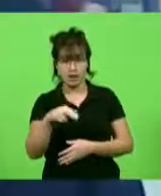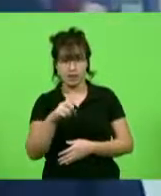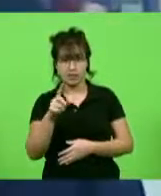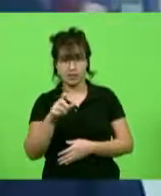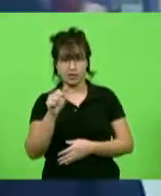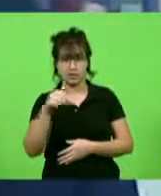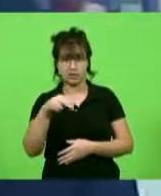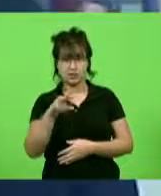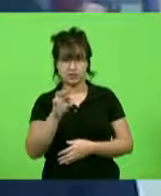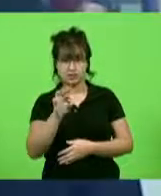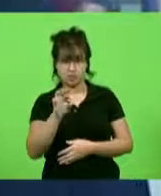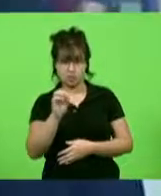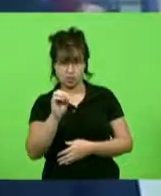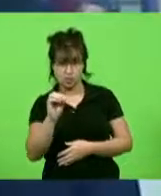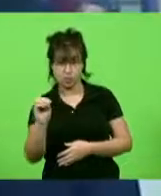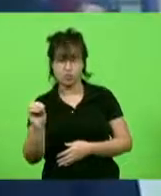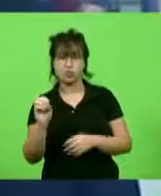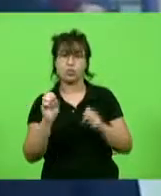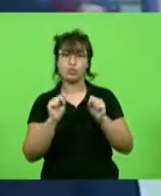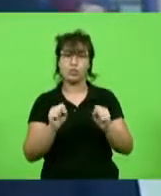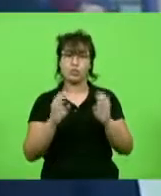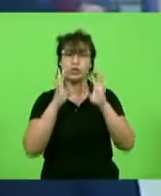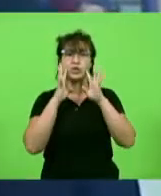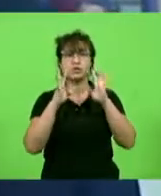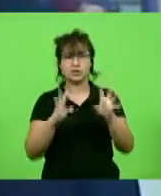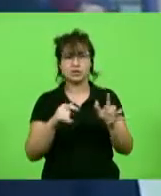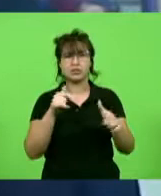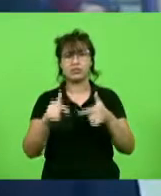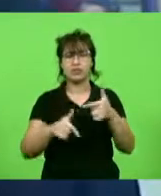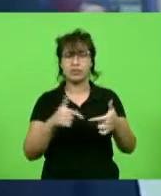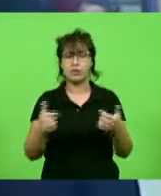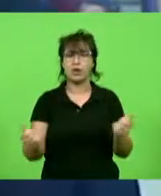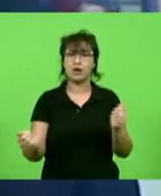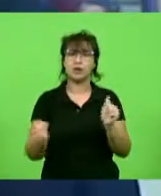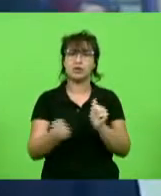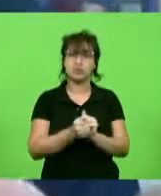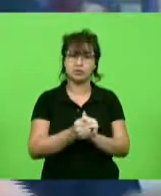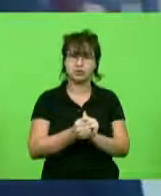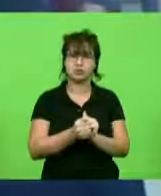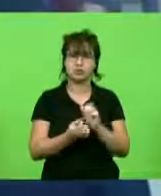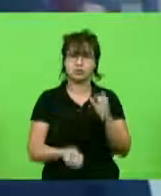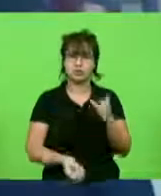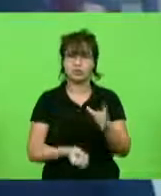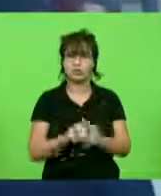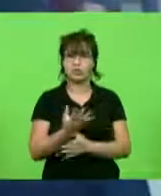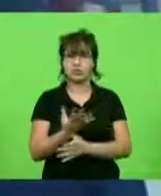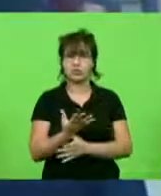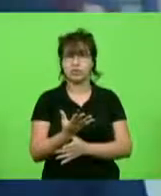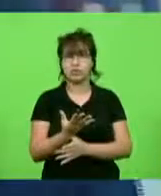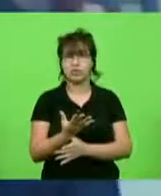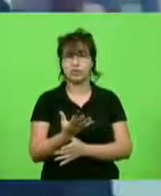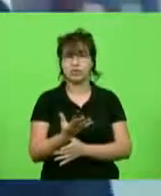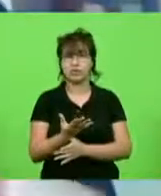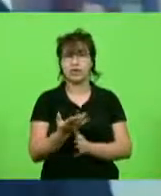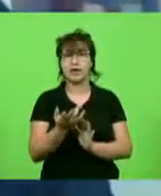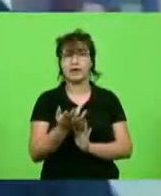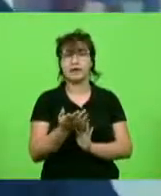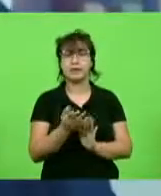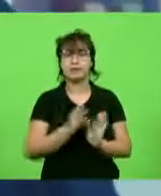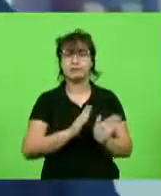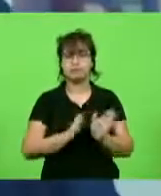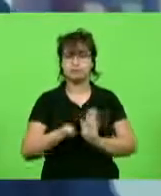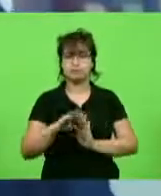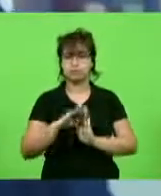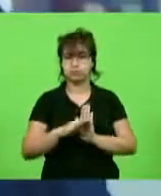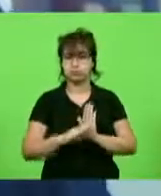falar com ela, possa trabalhar conosco na criação, certo? Desse protocolo pós-covid.